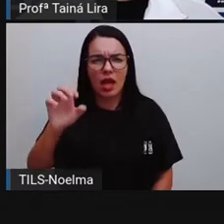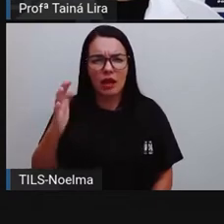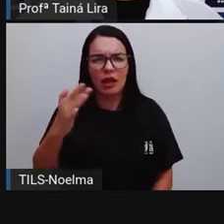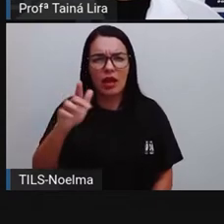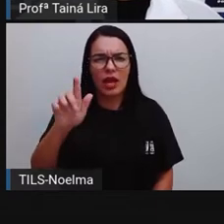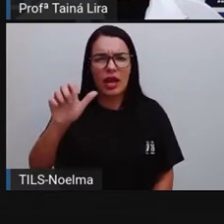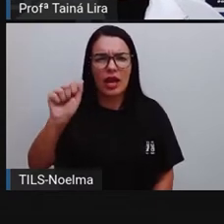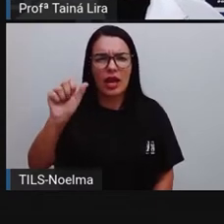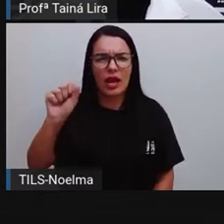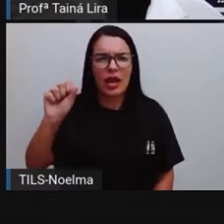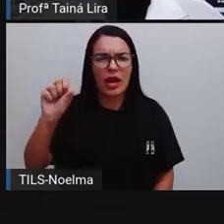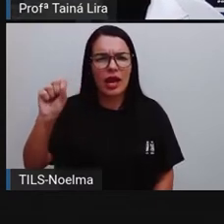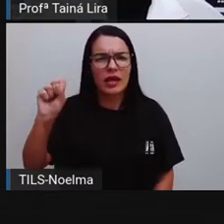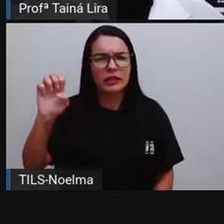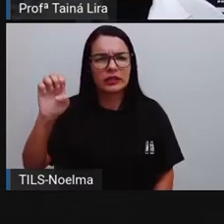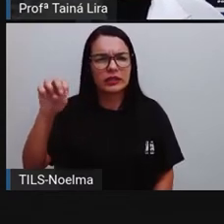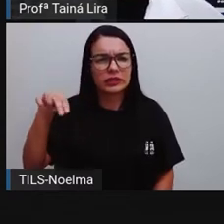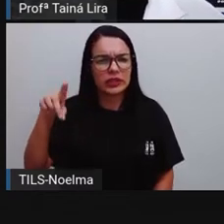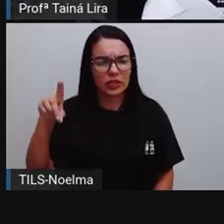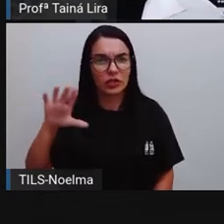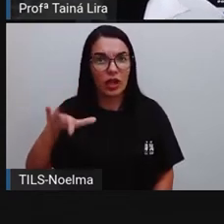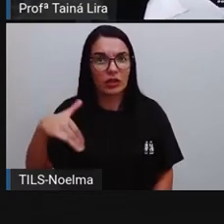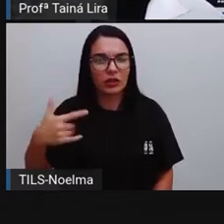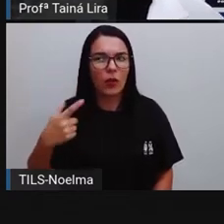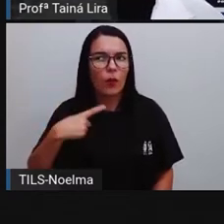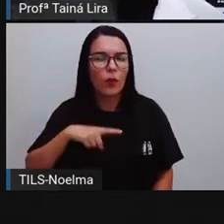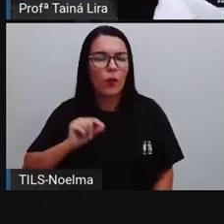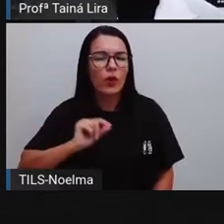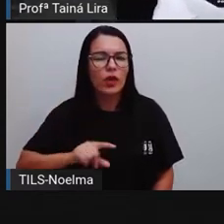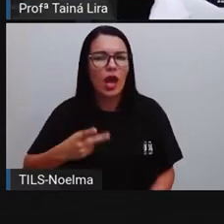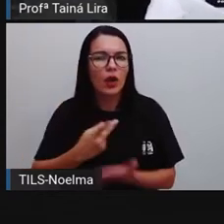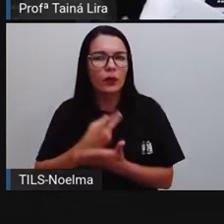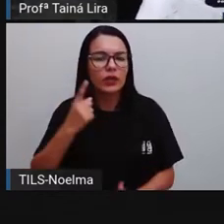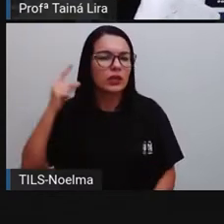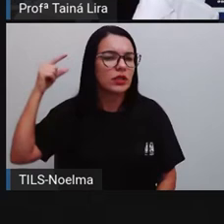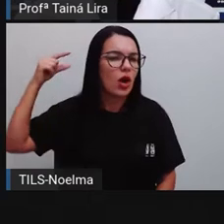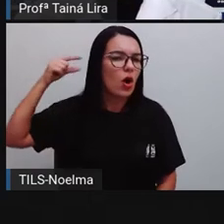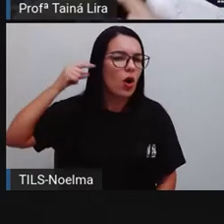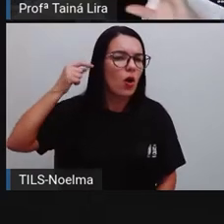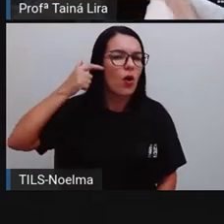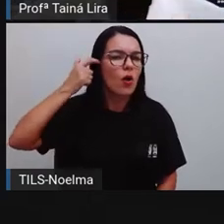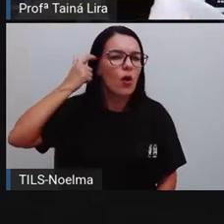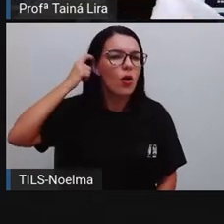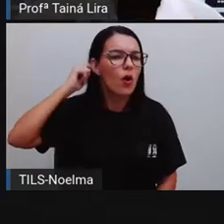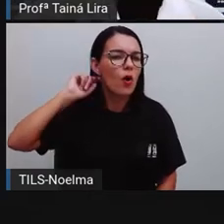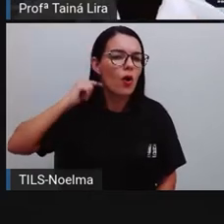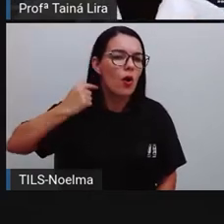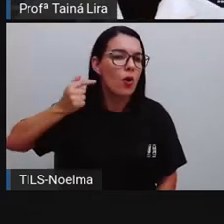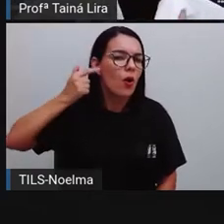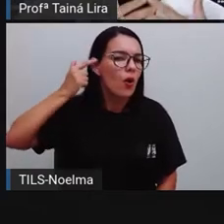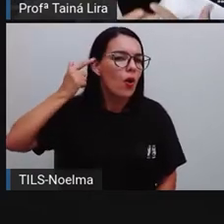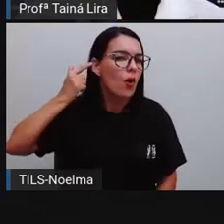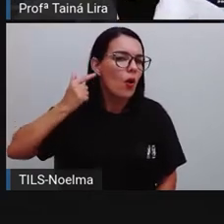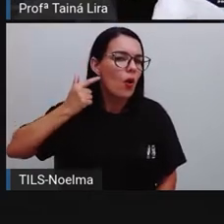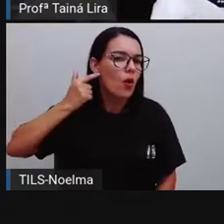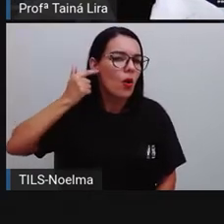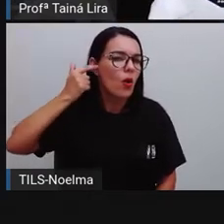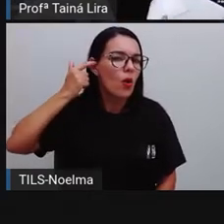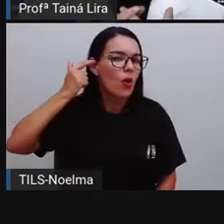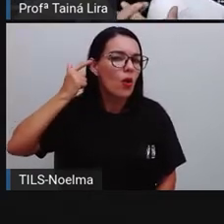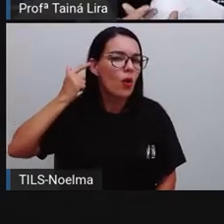ar para que possamos ouvir. Então, a primeira pessoa que se debruçou aí